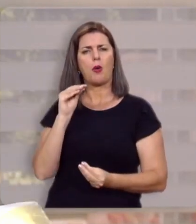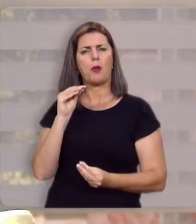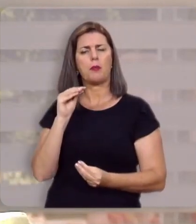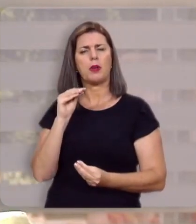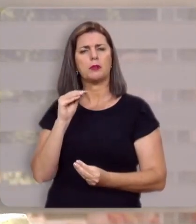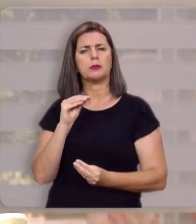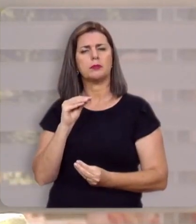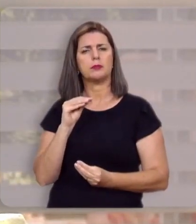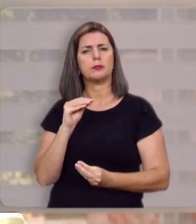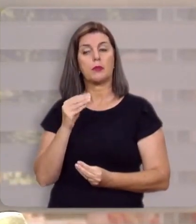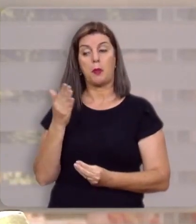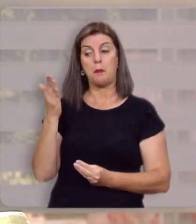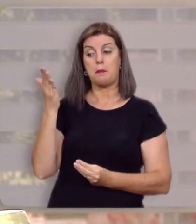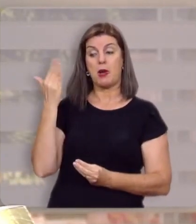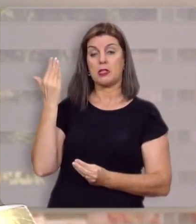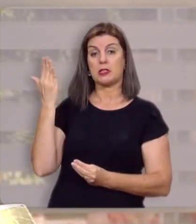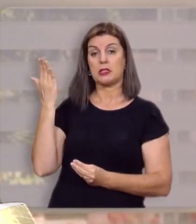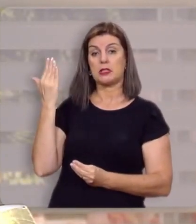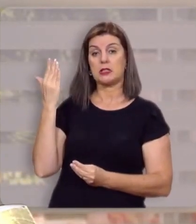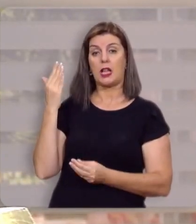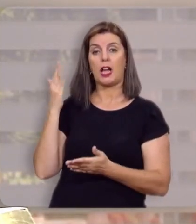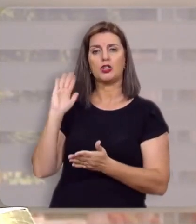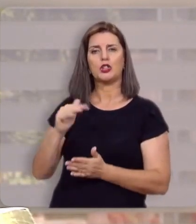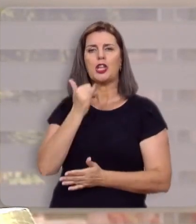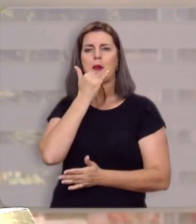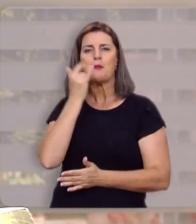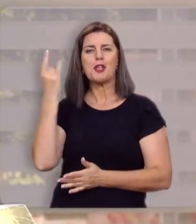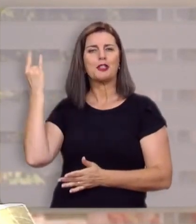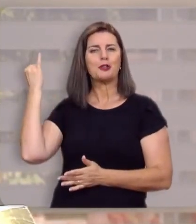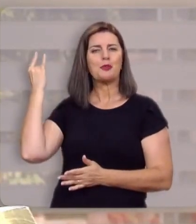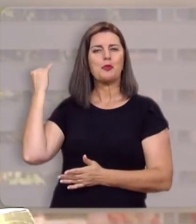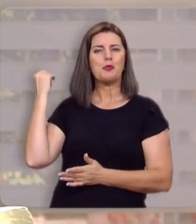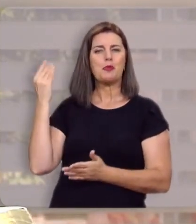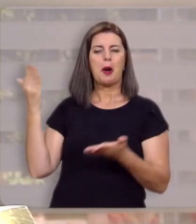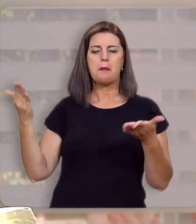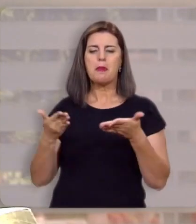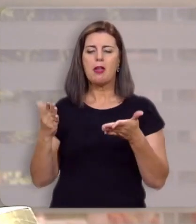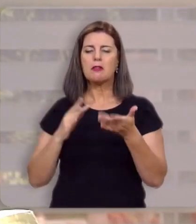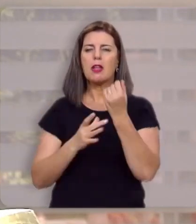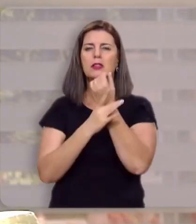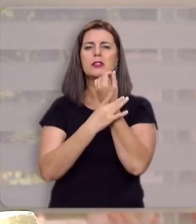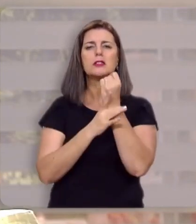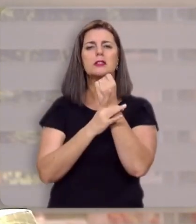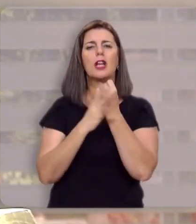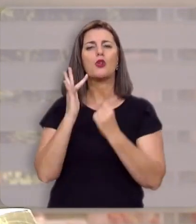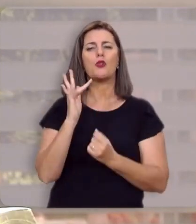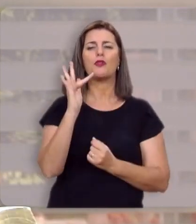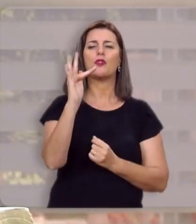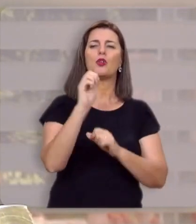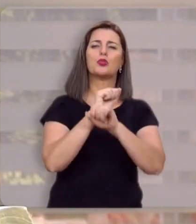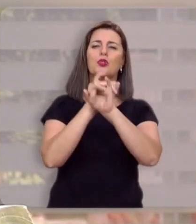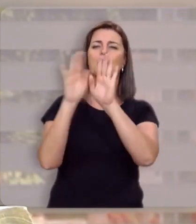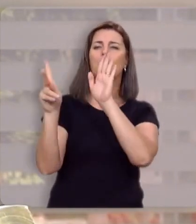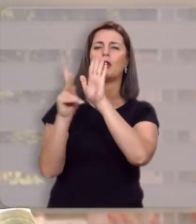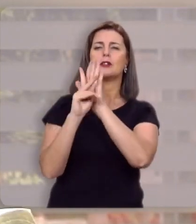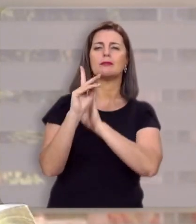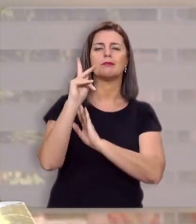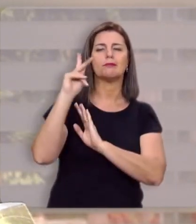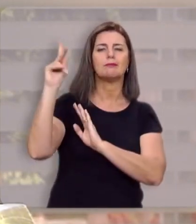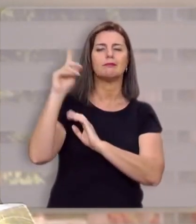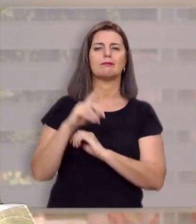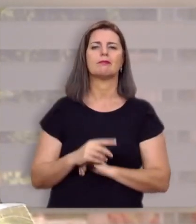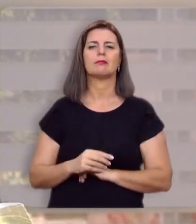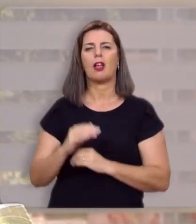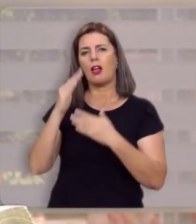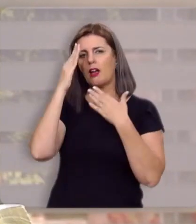tudo bem com a minha alma, o passado já foi perdoado, o presente já está assegurado, e a glória está pela frente,